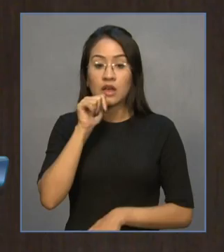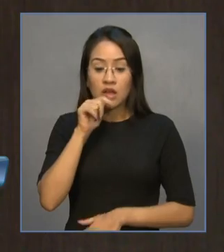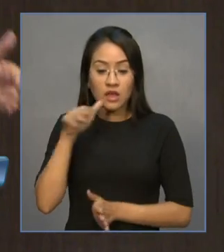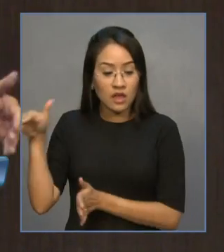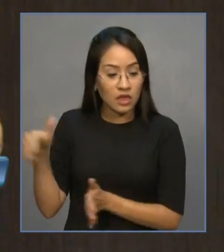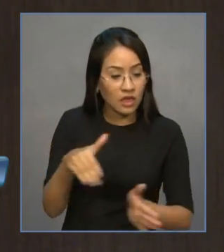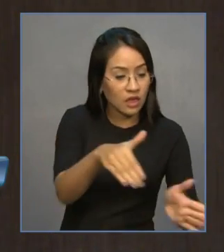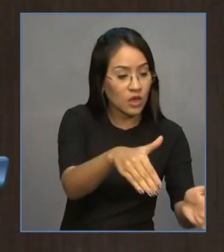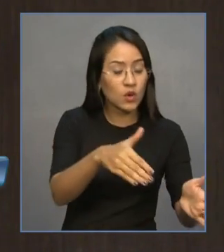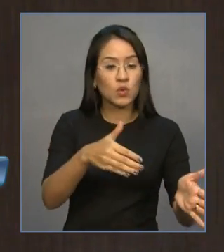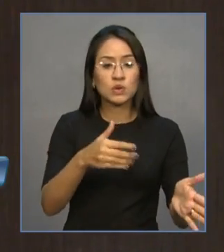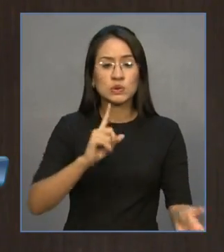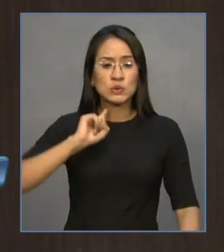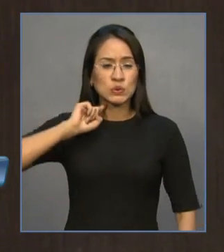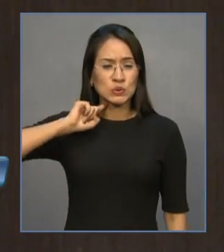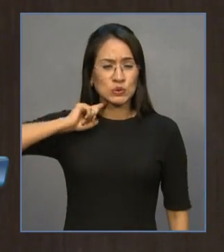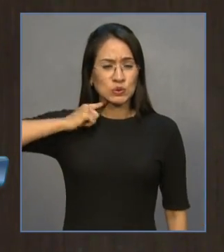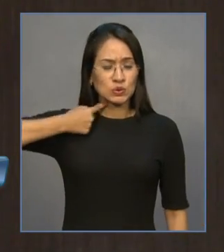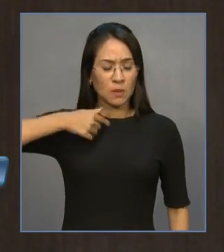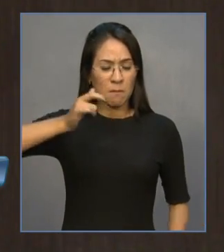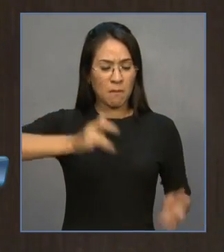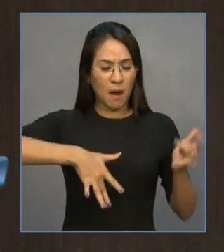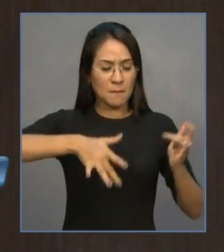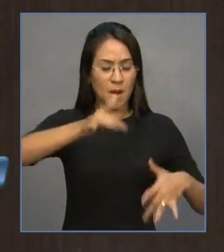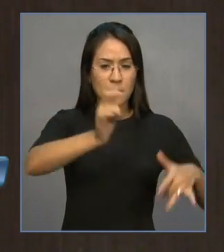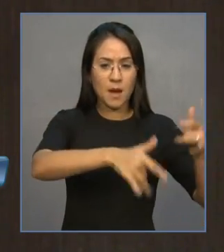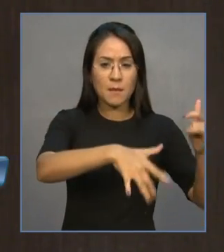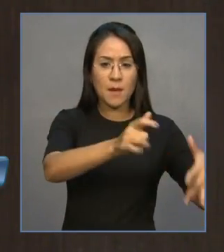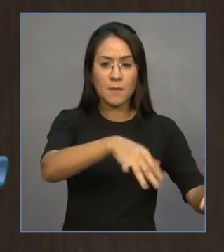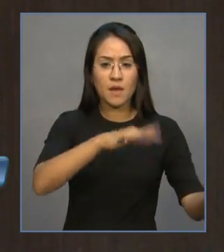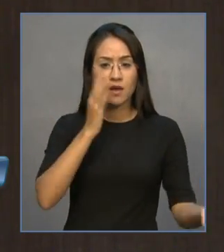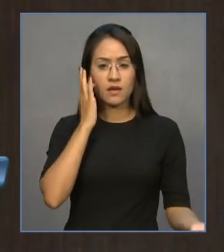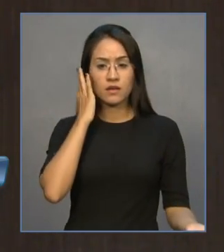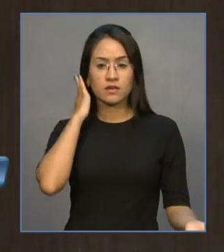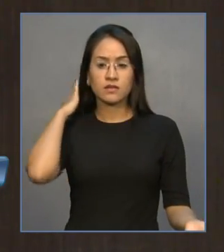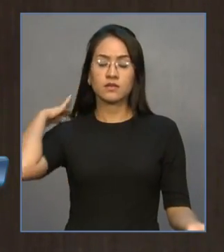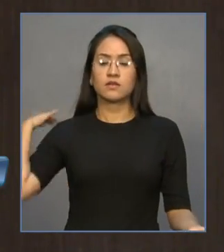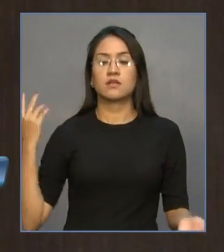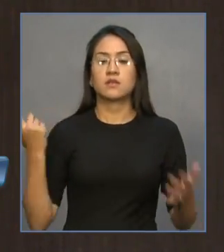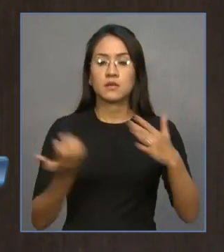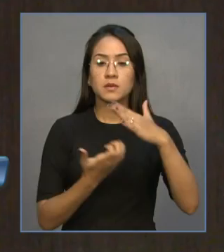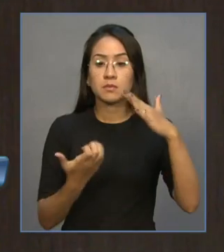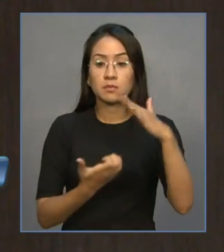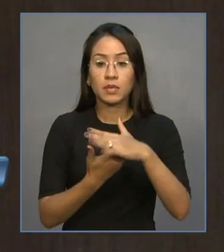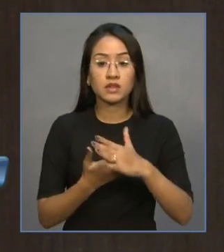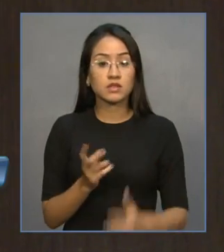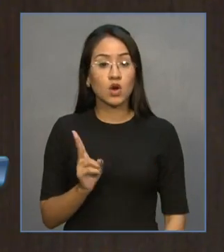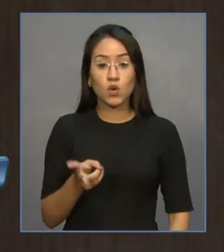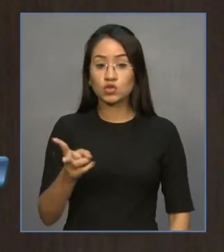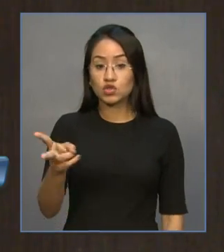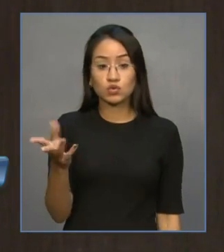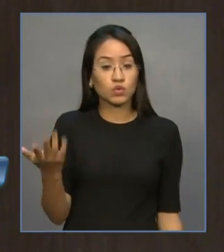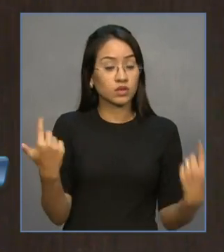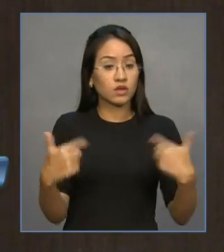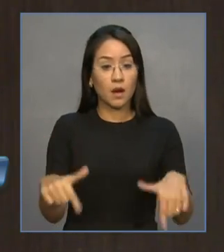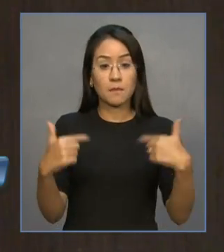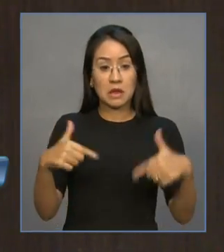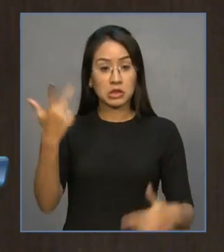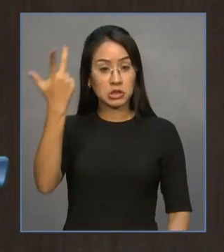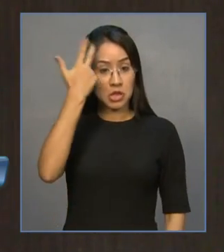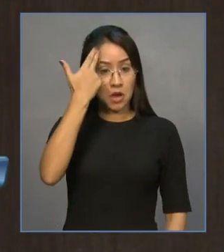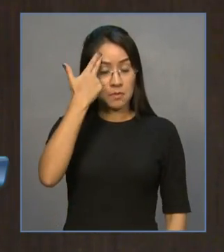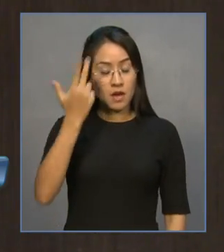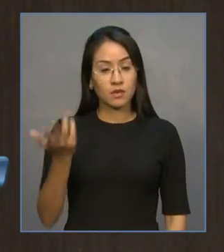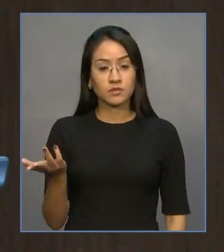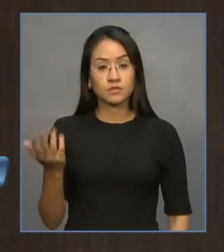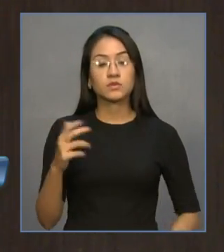que ladeia o empreendimento, esta empresa continua em atividade. Por isso mesmo,